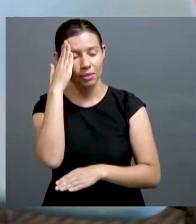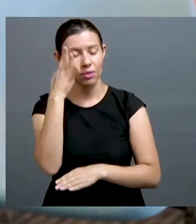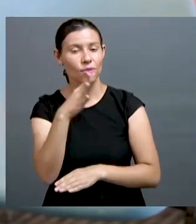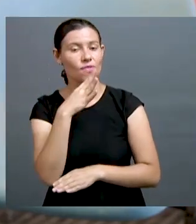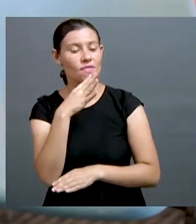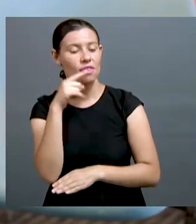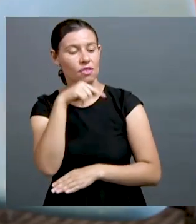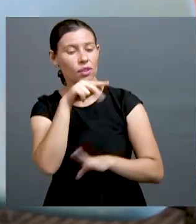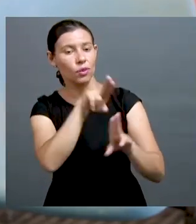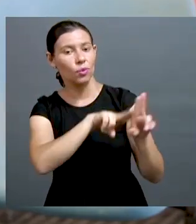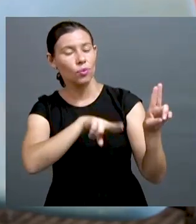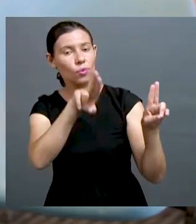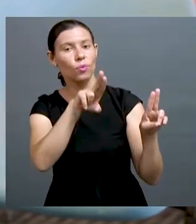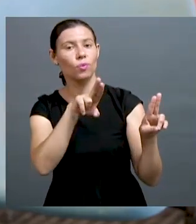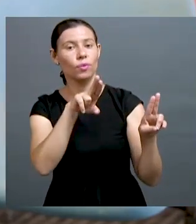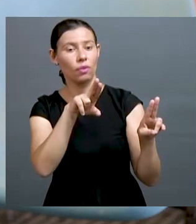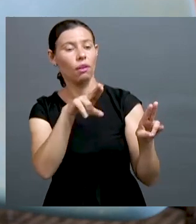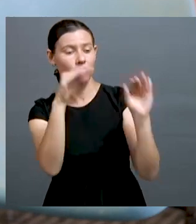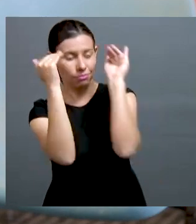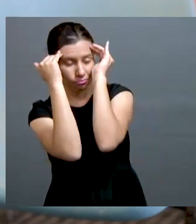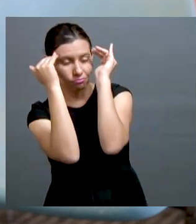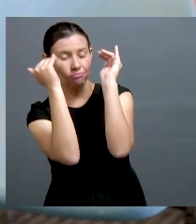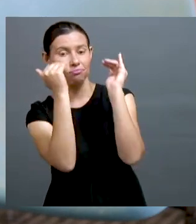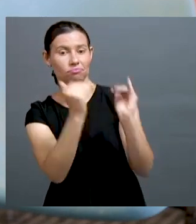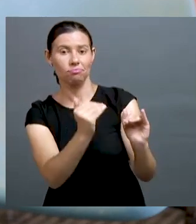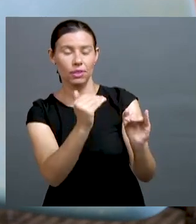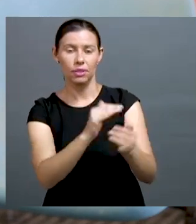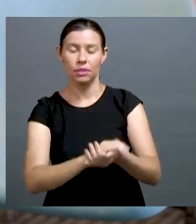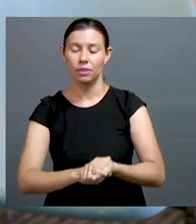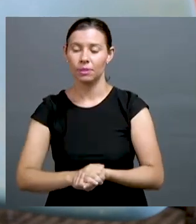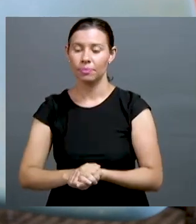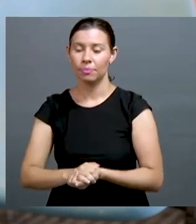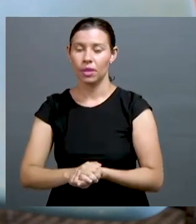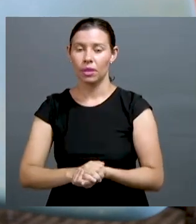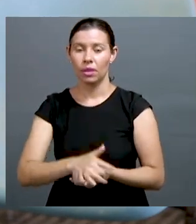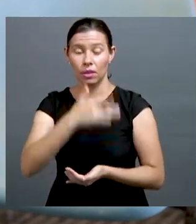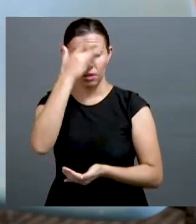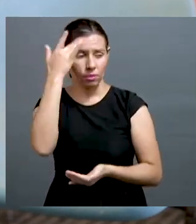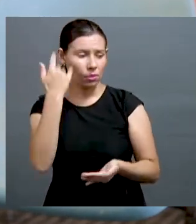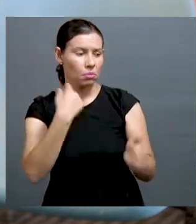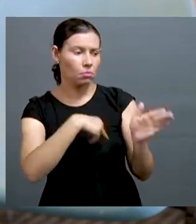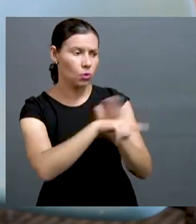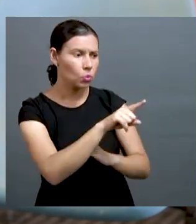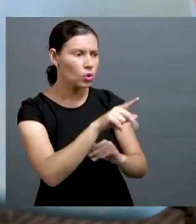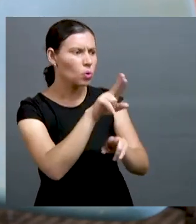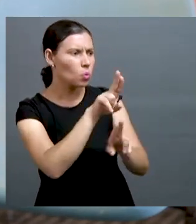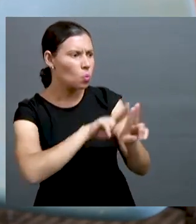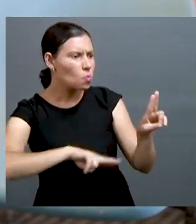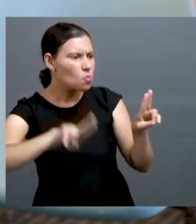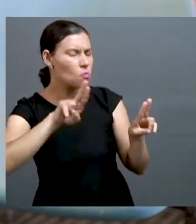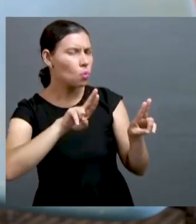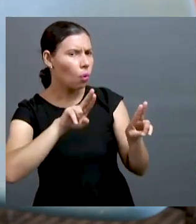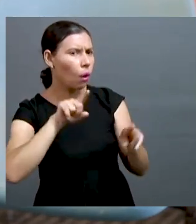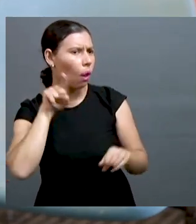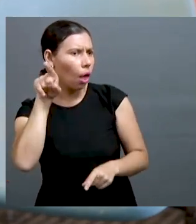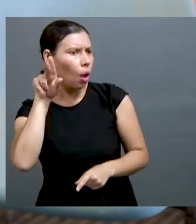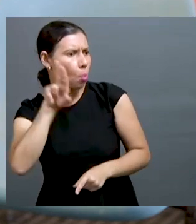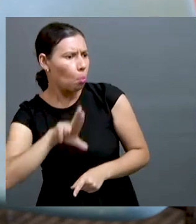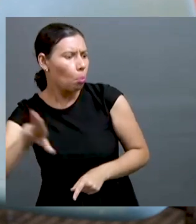têm um profundo respeito pelo que é feito aqui, né, e você percebe, as pessoas às vezes respiram e falam,